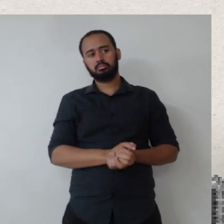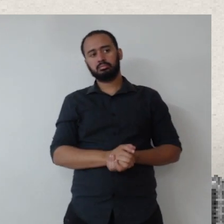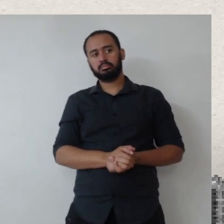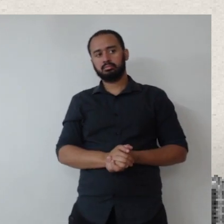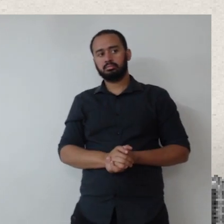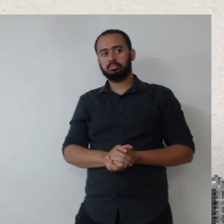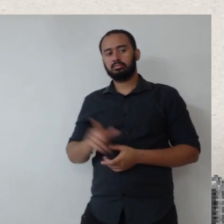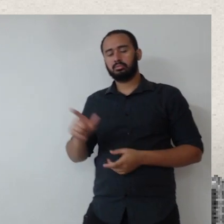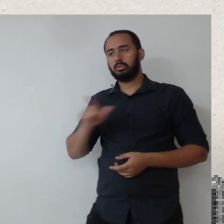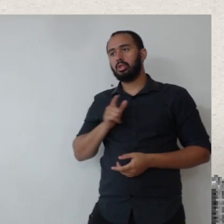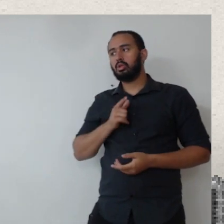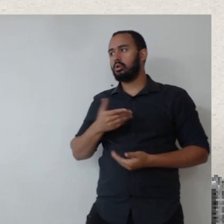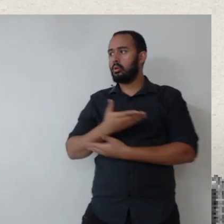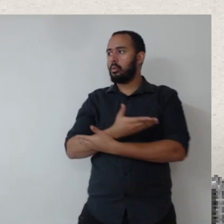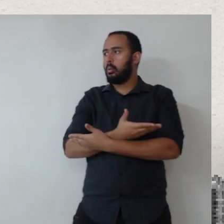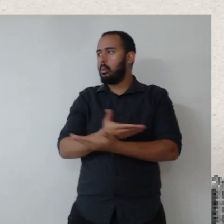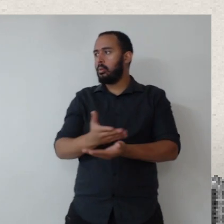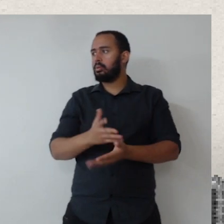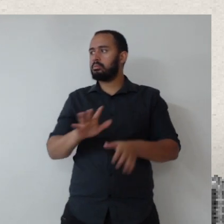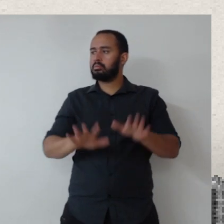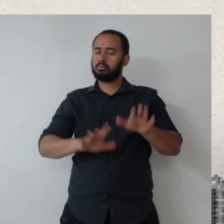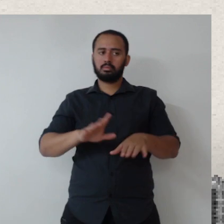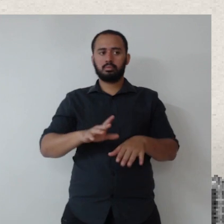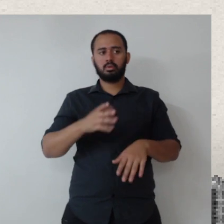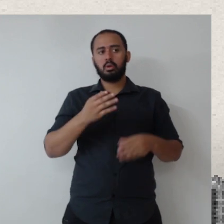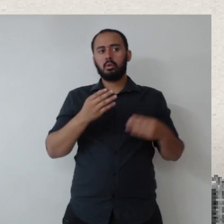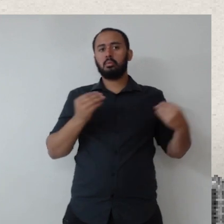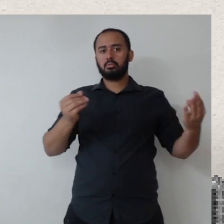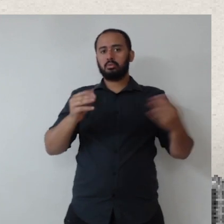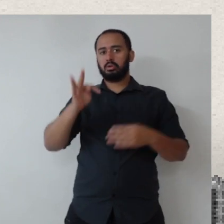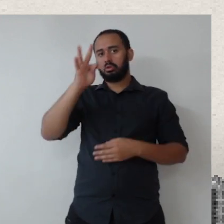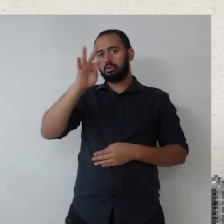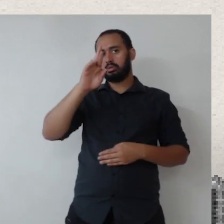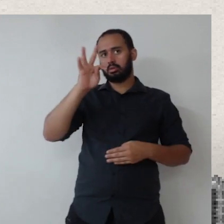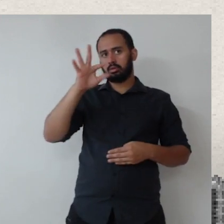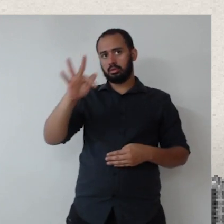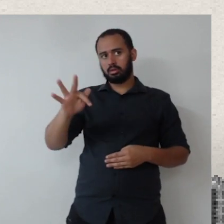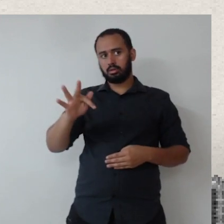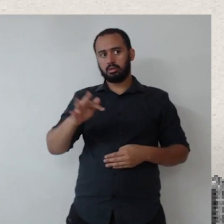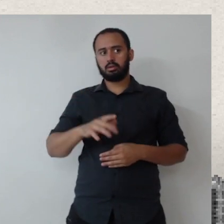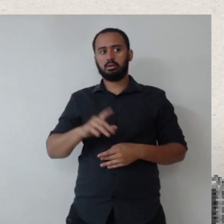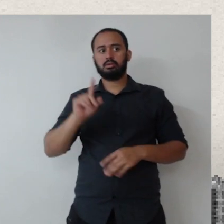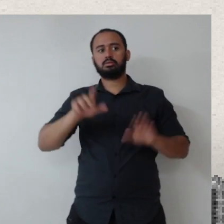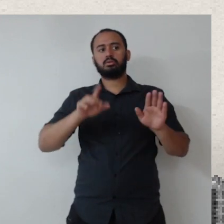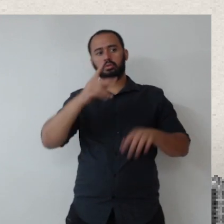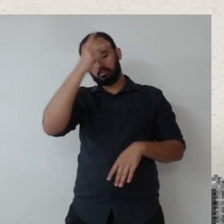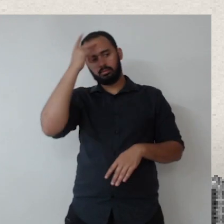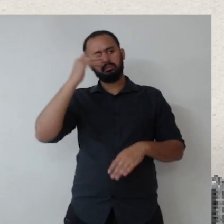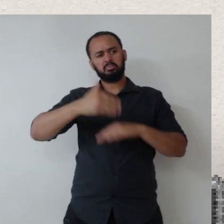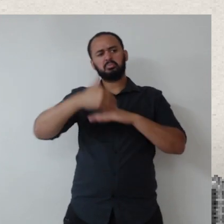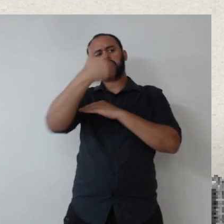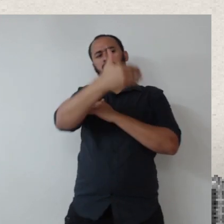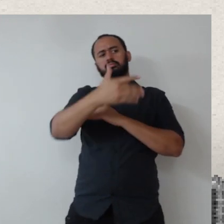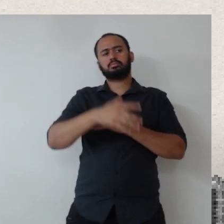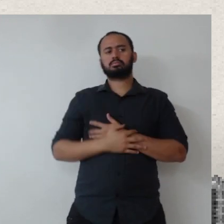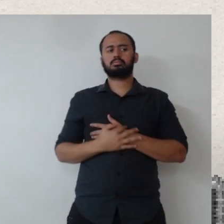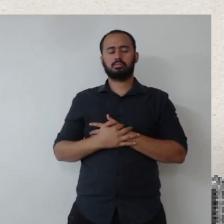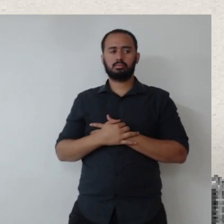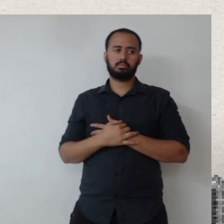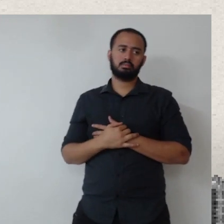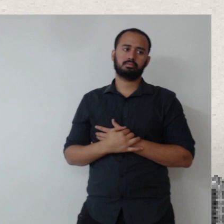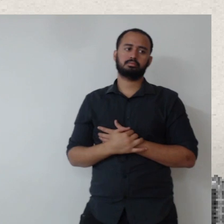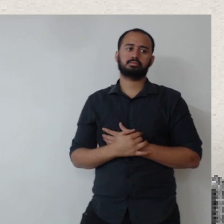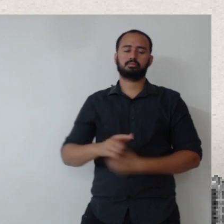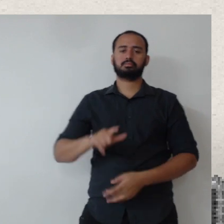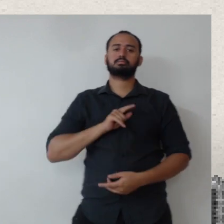que nós temos aqui um público razoável, né? Muitos aqui do TRF, alguns das seccionais, que já estão